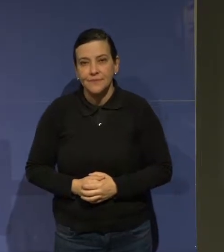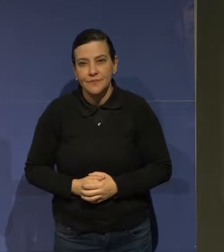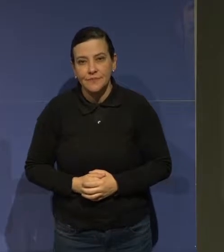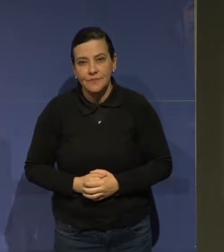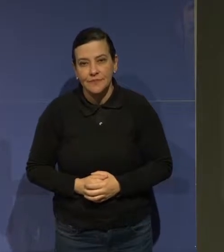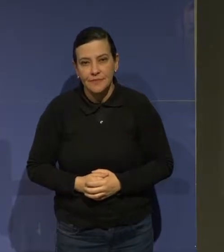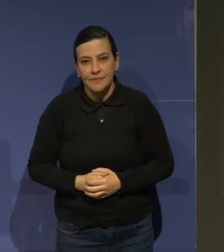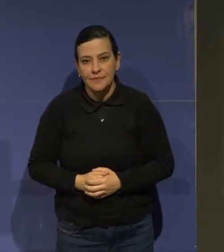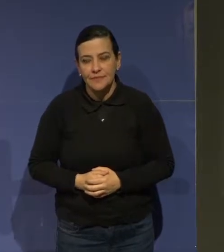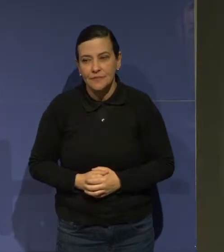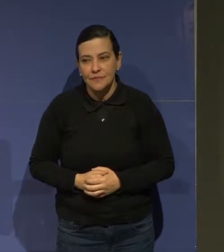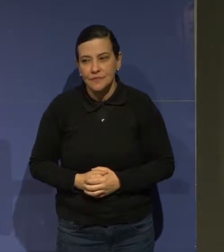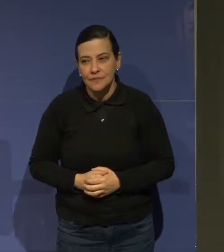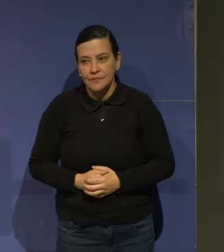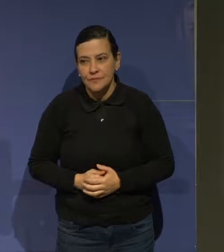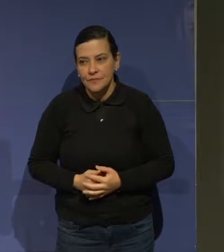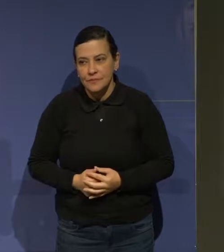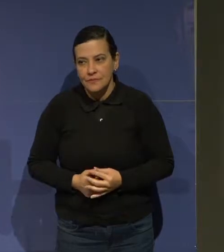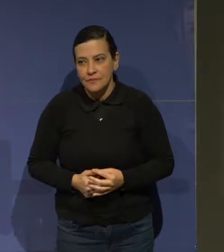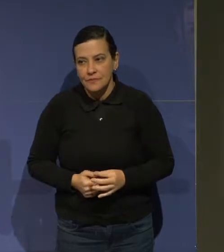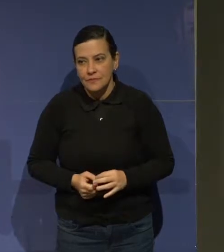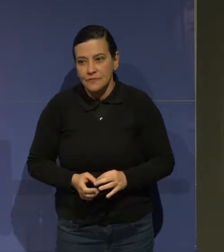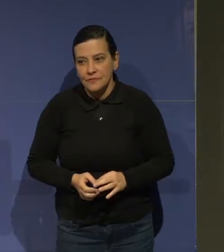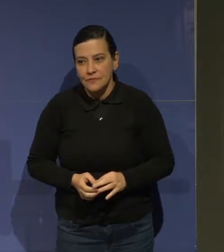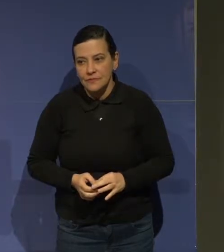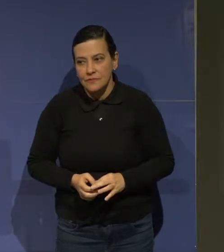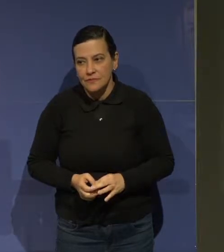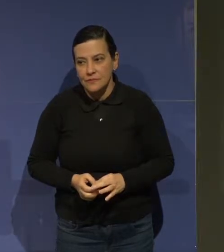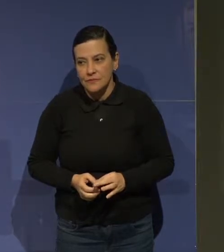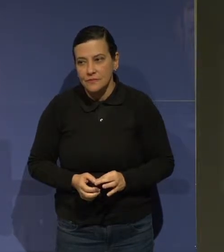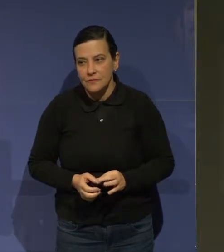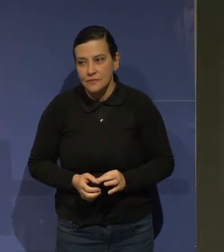ajeita o headset na cabeça, disse o doutor 4.